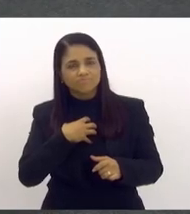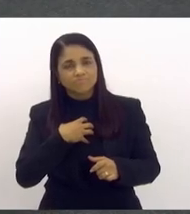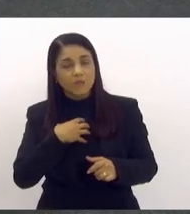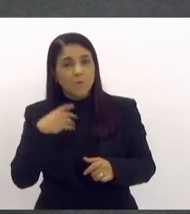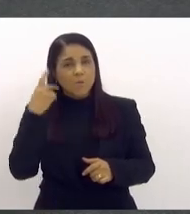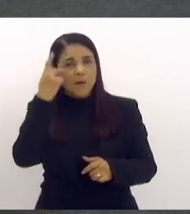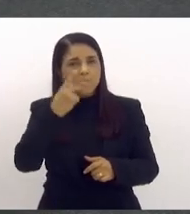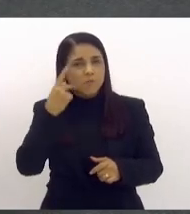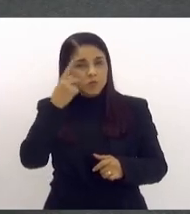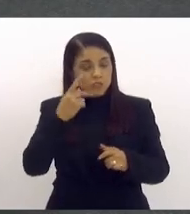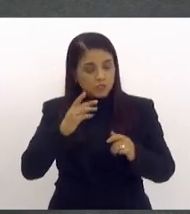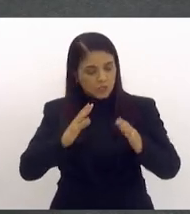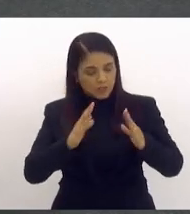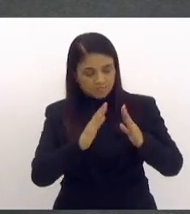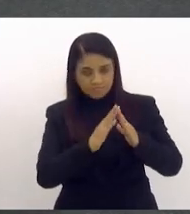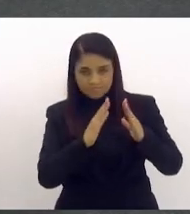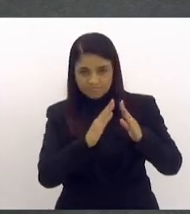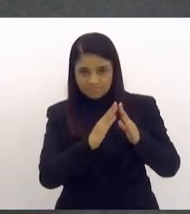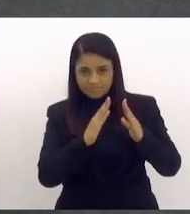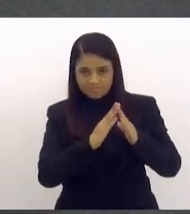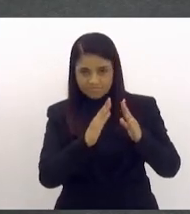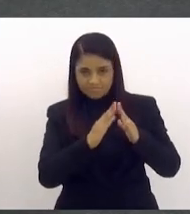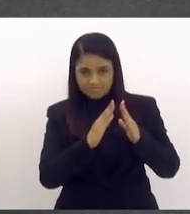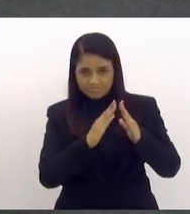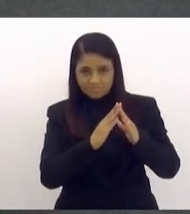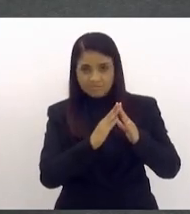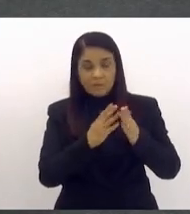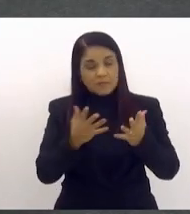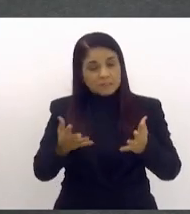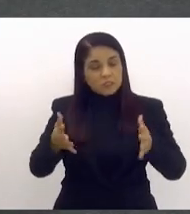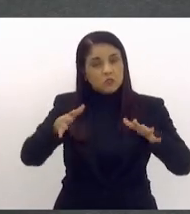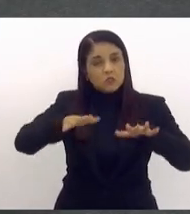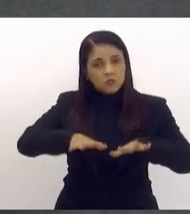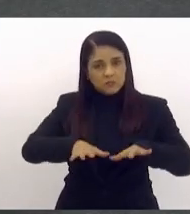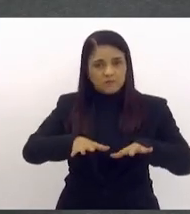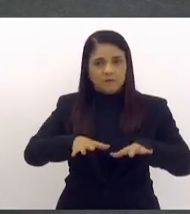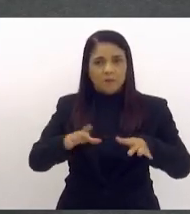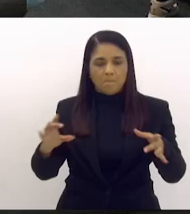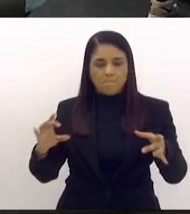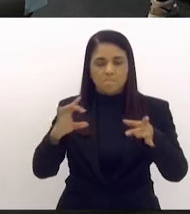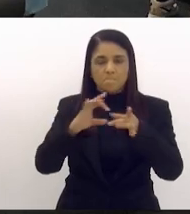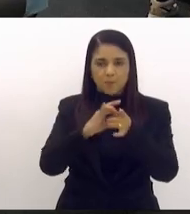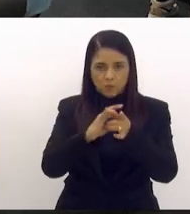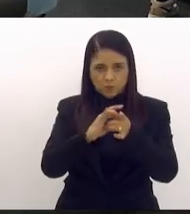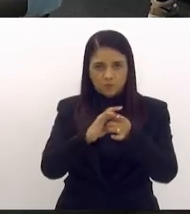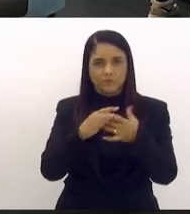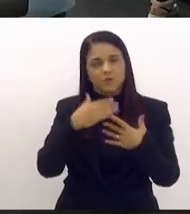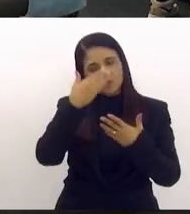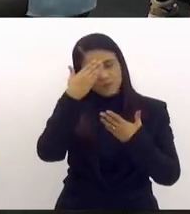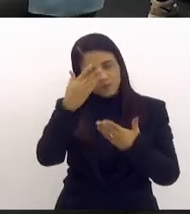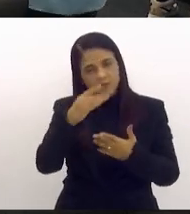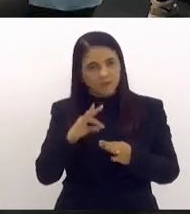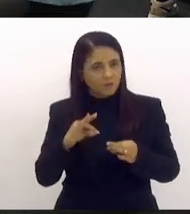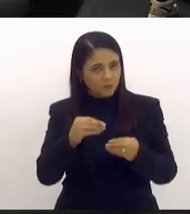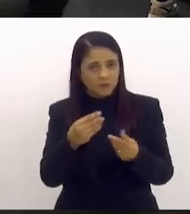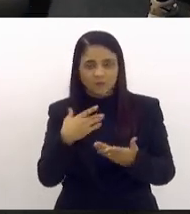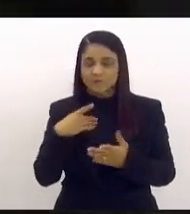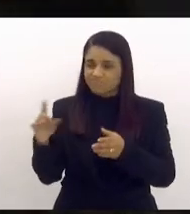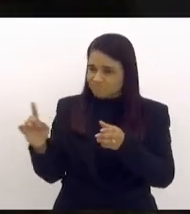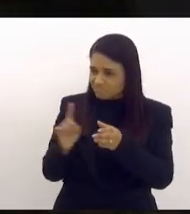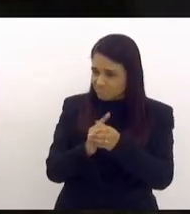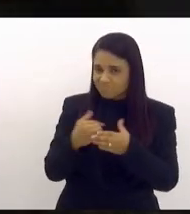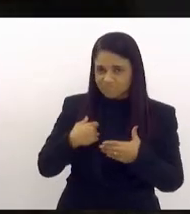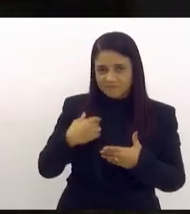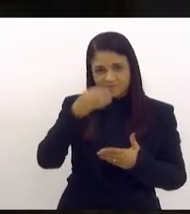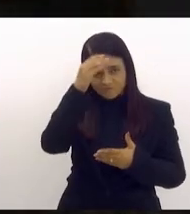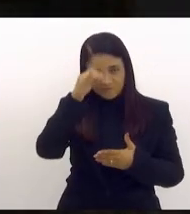política habitacional, mas que também é inclusiva. Muito obrigado a todos. Obrigada pela coautoria. Anuncio